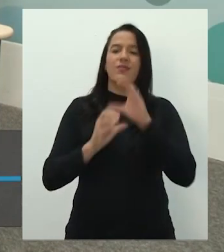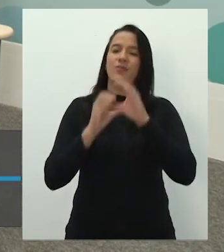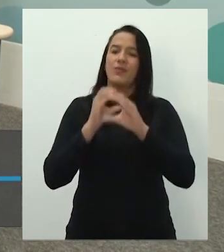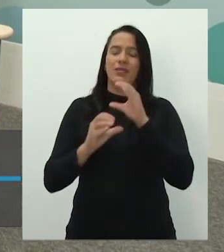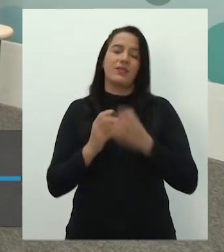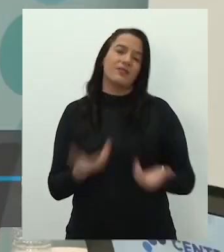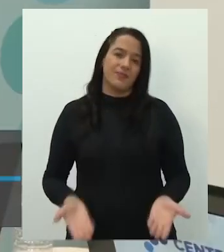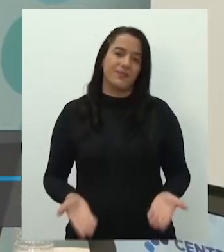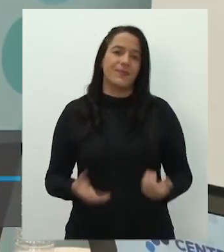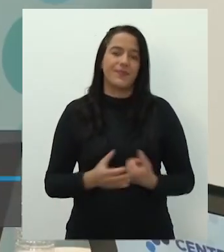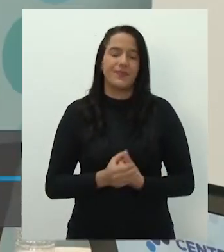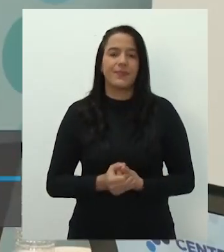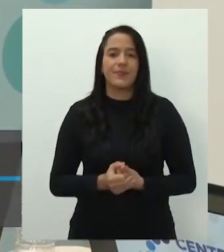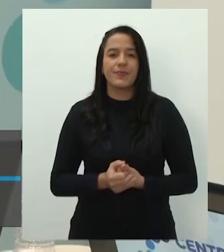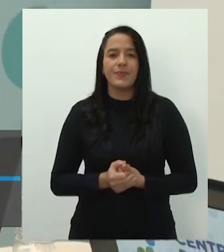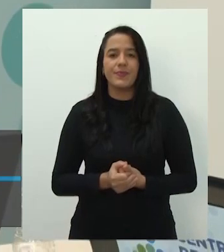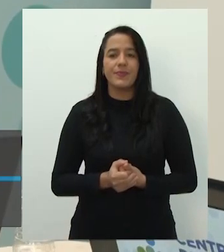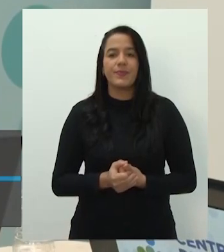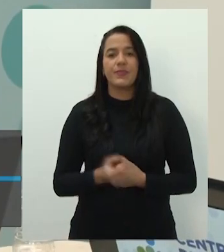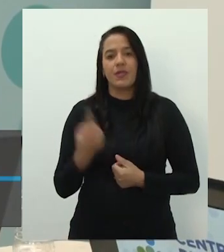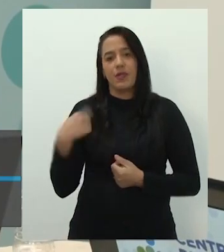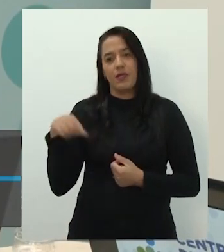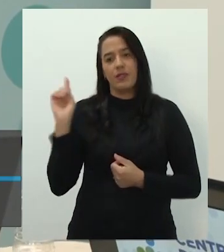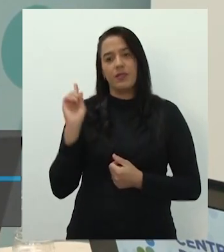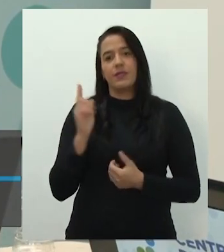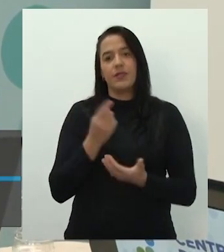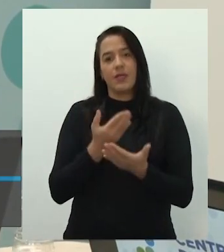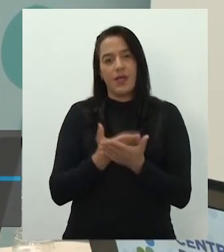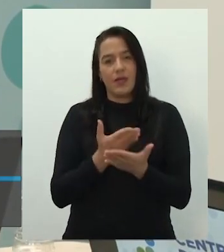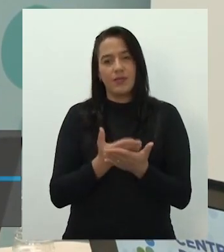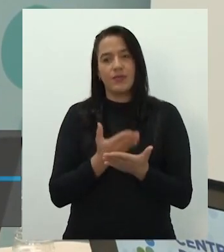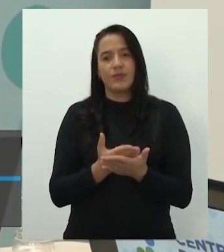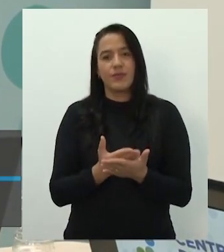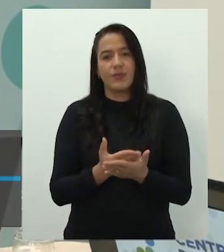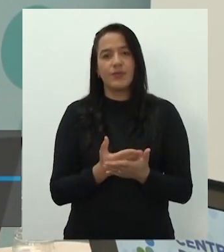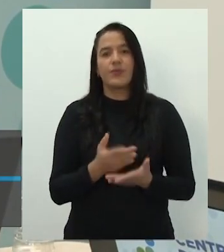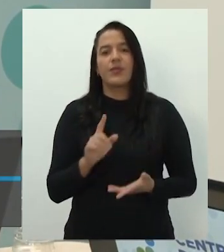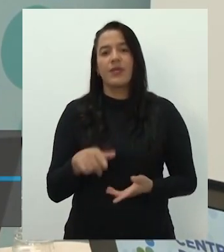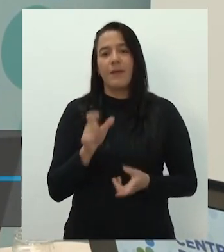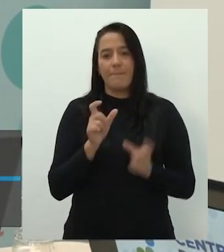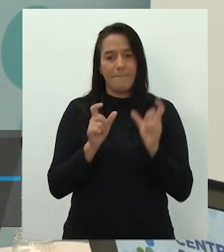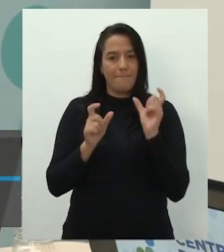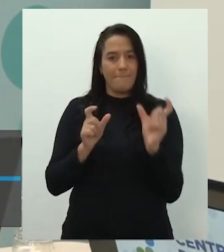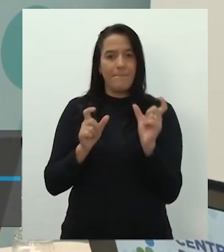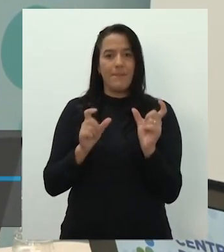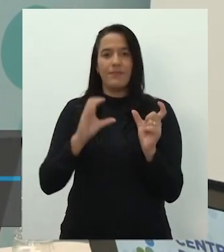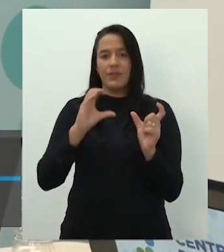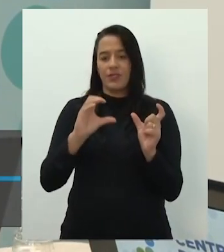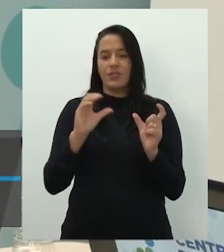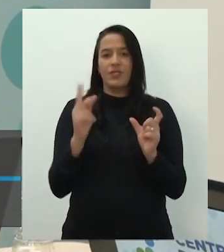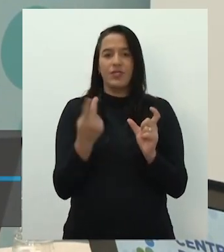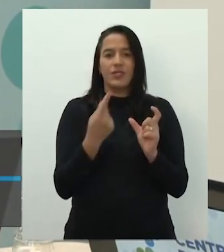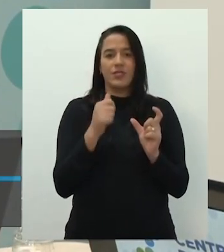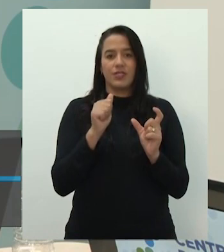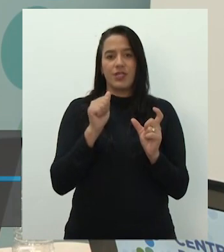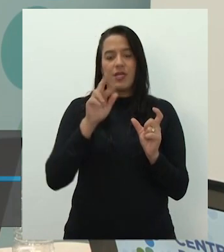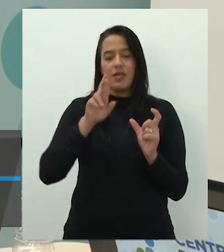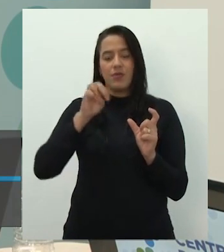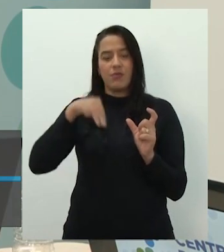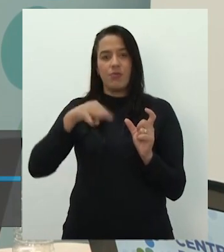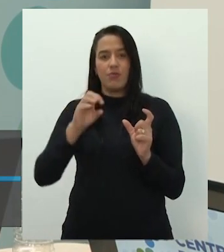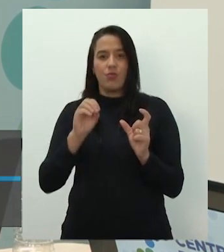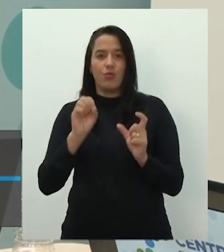Então, na outra aula, na primeira série, surgiu a palavra chavoso. Chavoso,